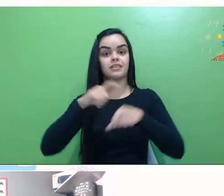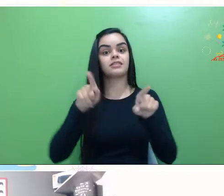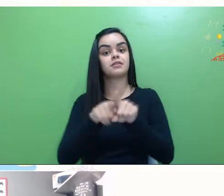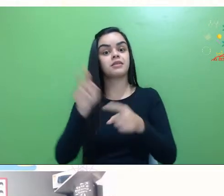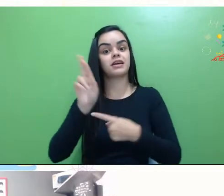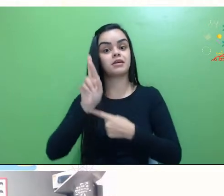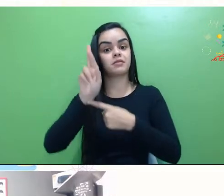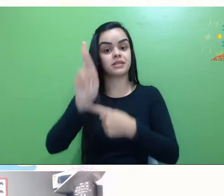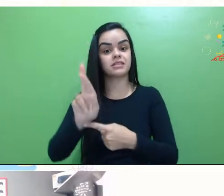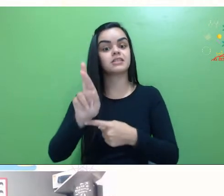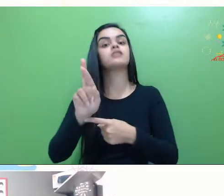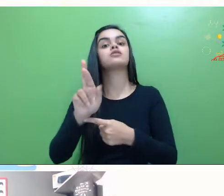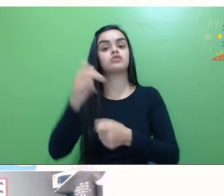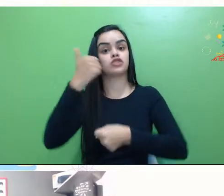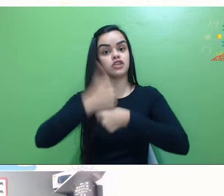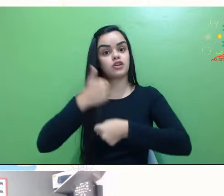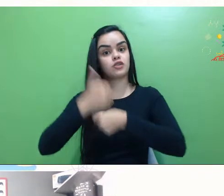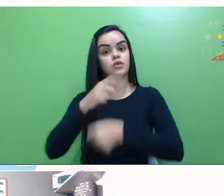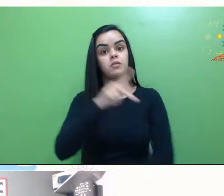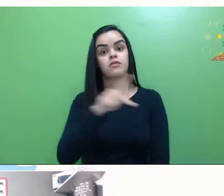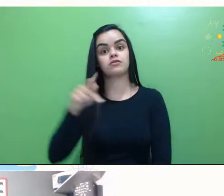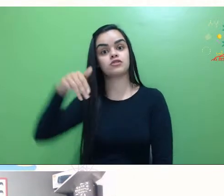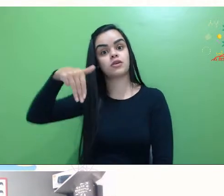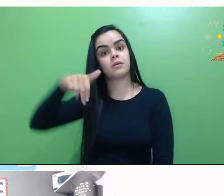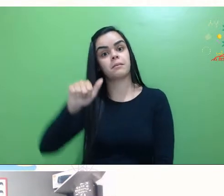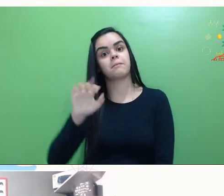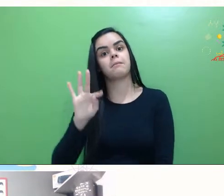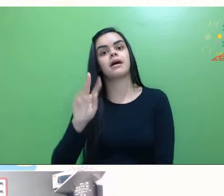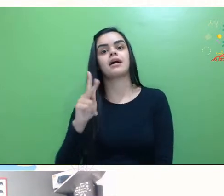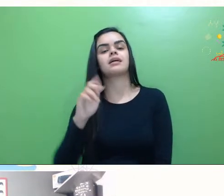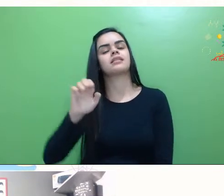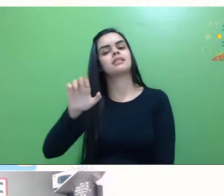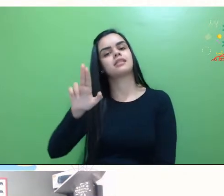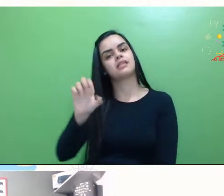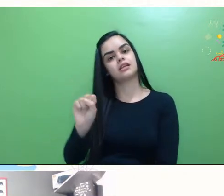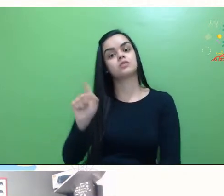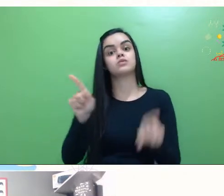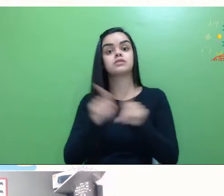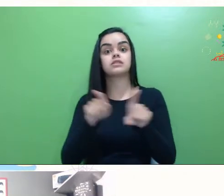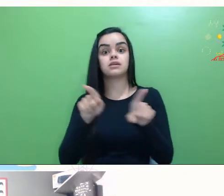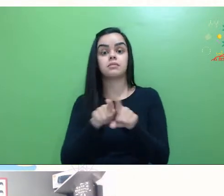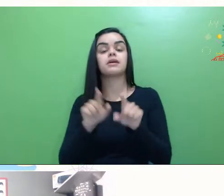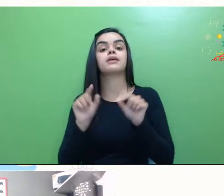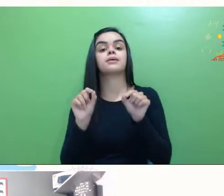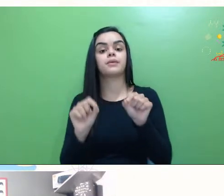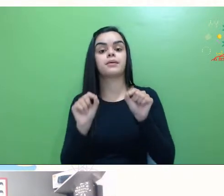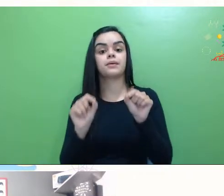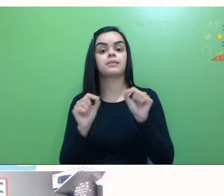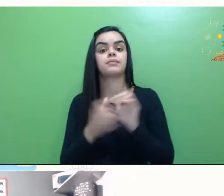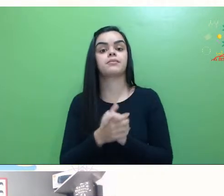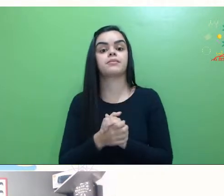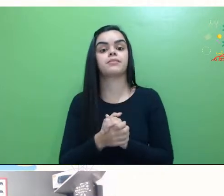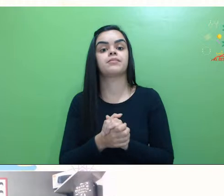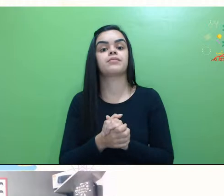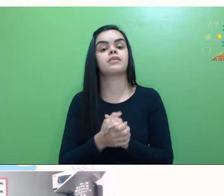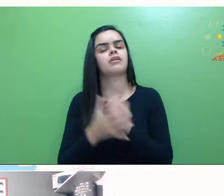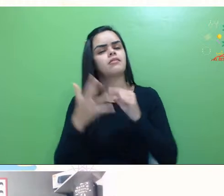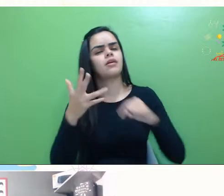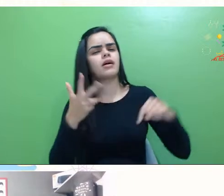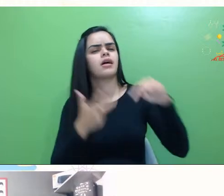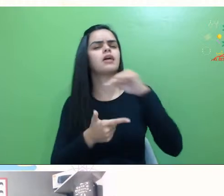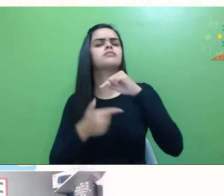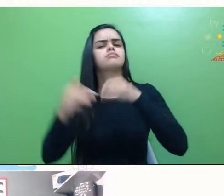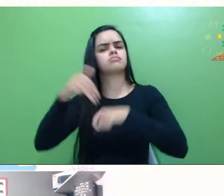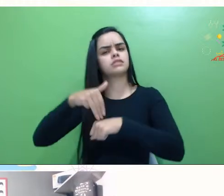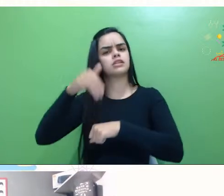representando o nosso diretor-geral, o professor Matheus Gomes. E cabe ressaltar que, dentre outros programas de